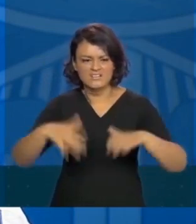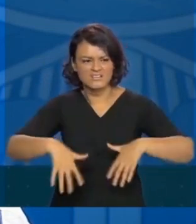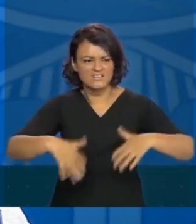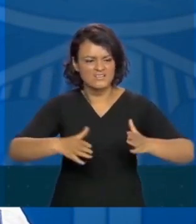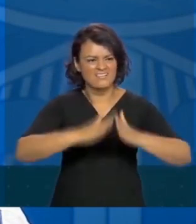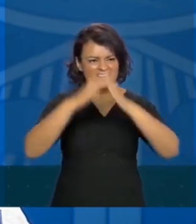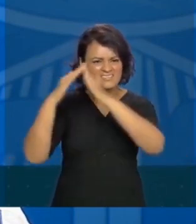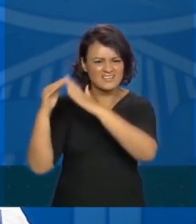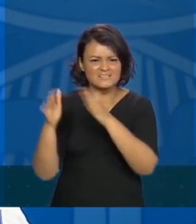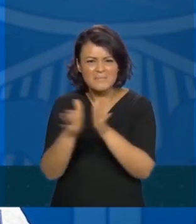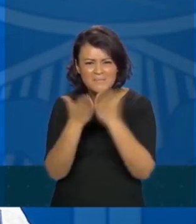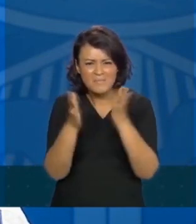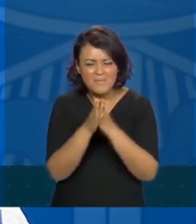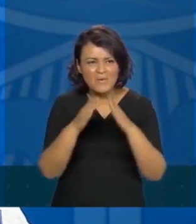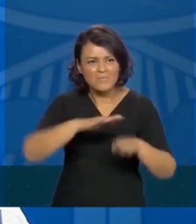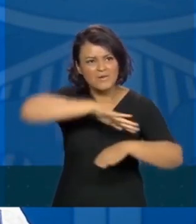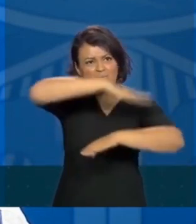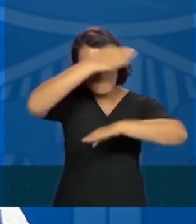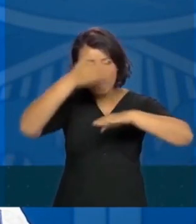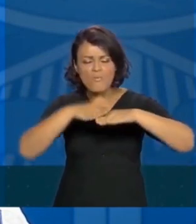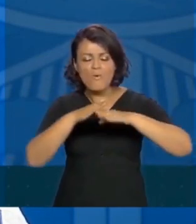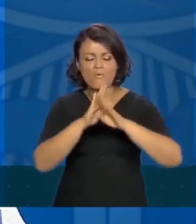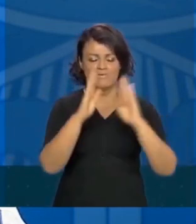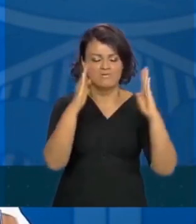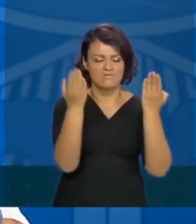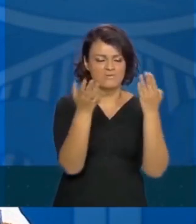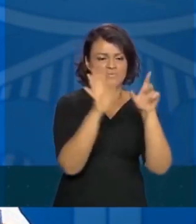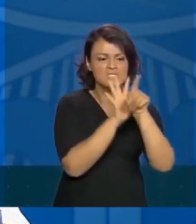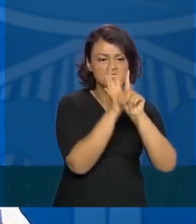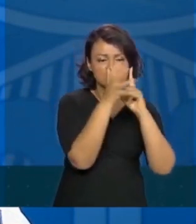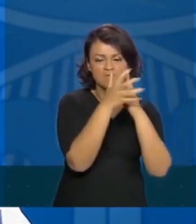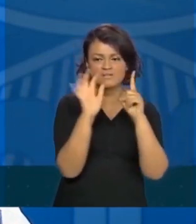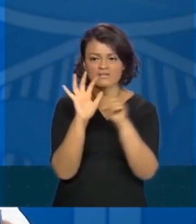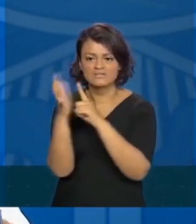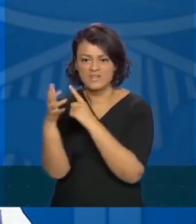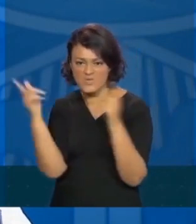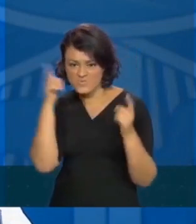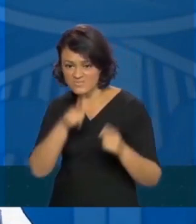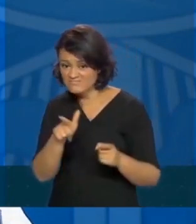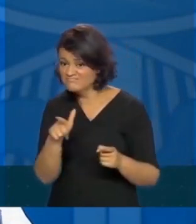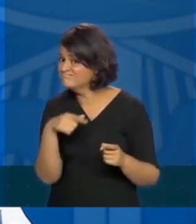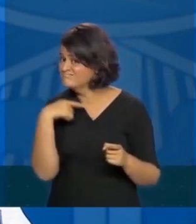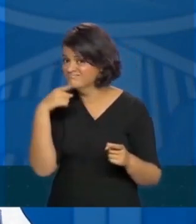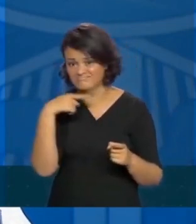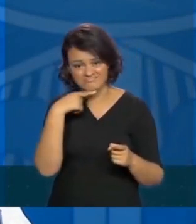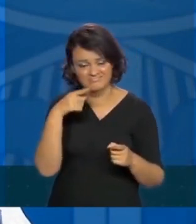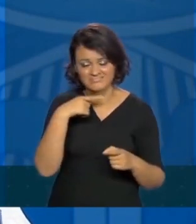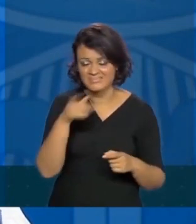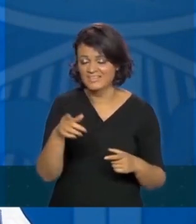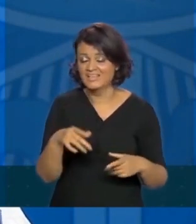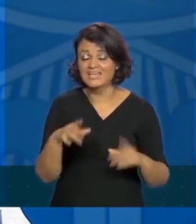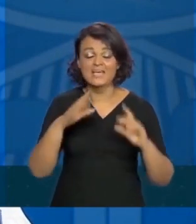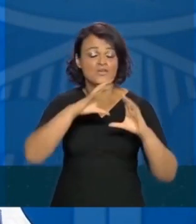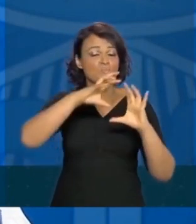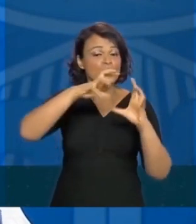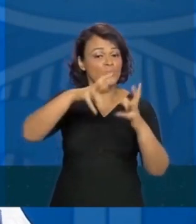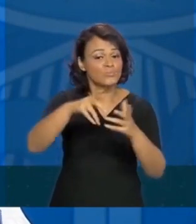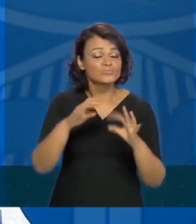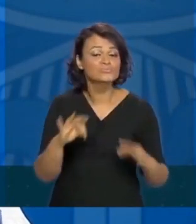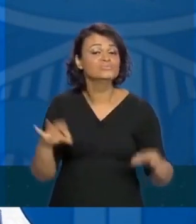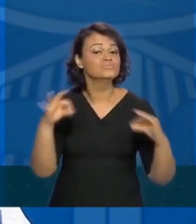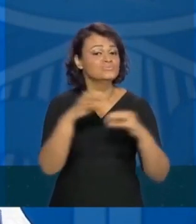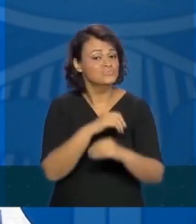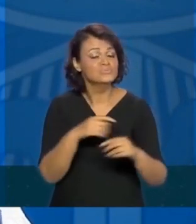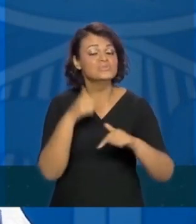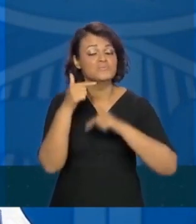quartos minúsculos e quadros sociais para fazer isolamento. Esse é o quadro. E tenho um mundo inteiro correndo atrás dos